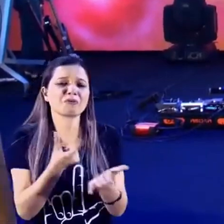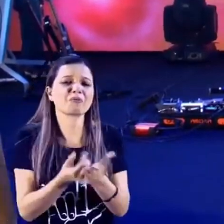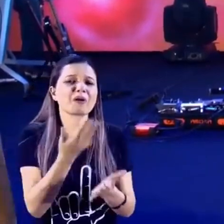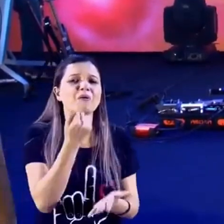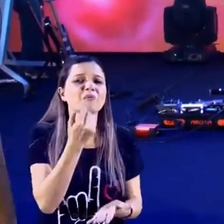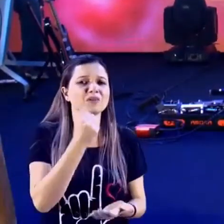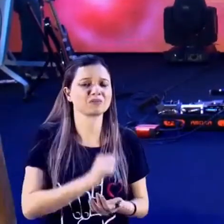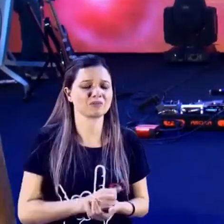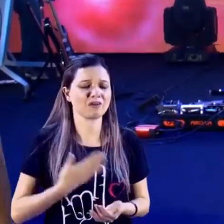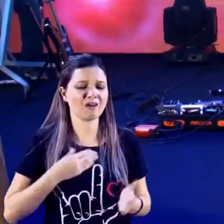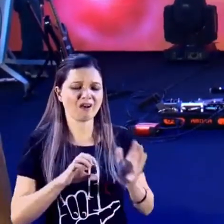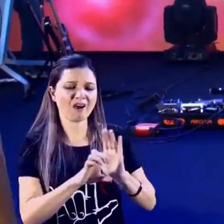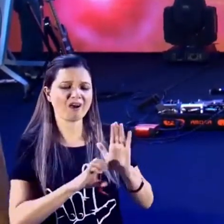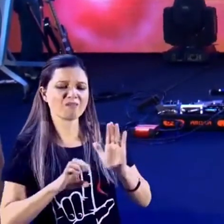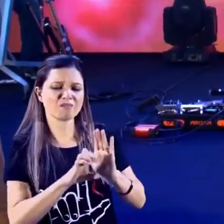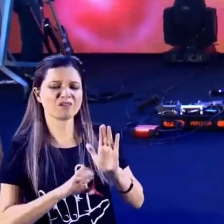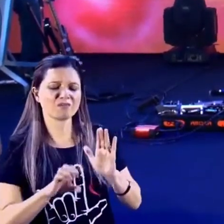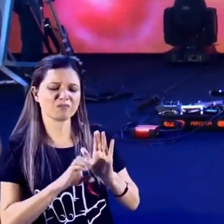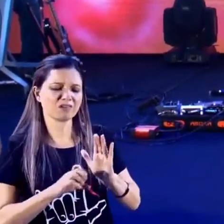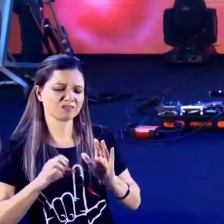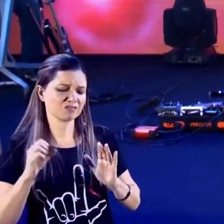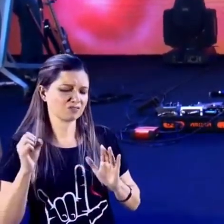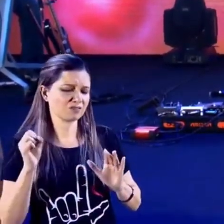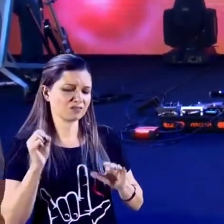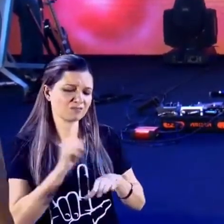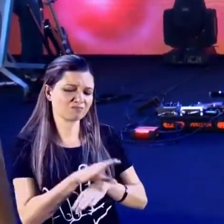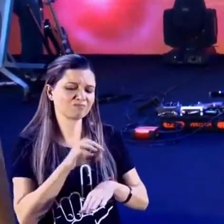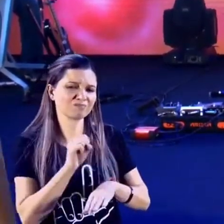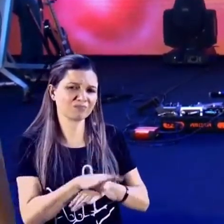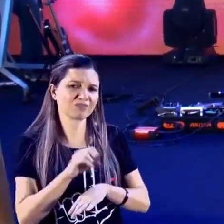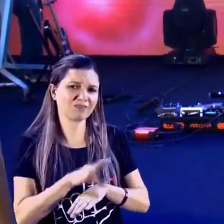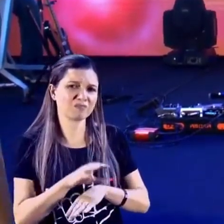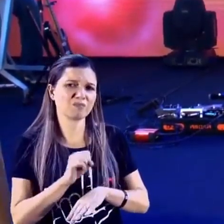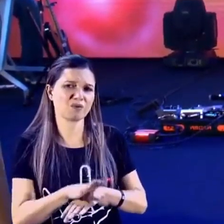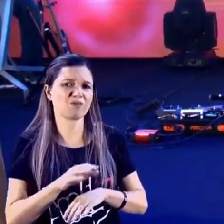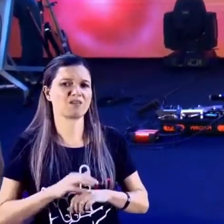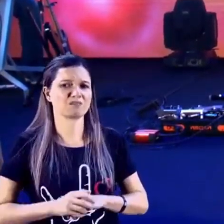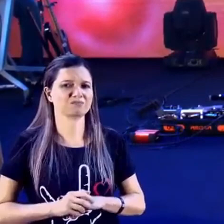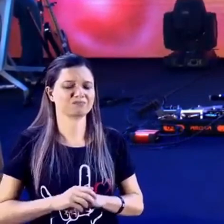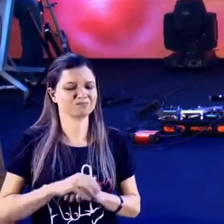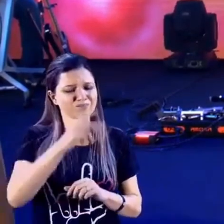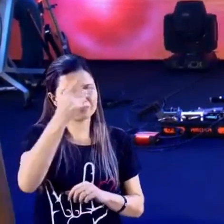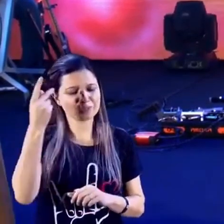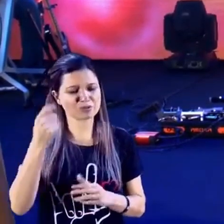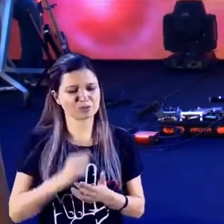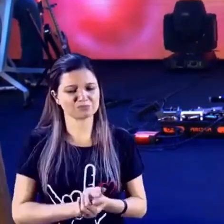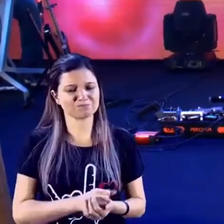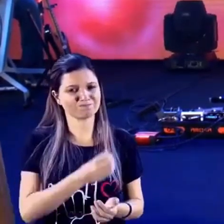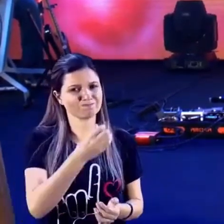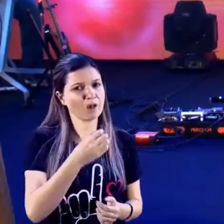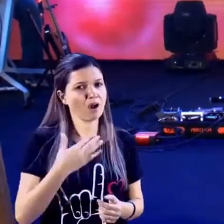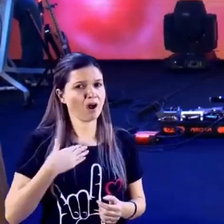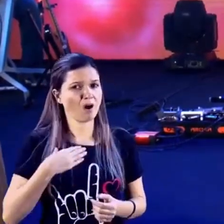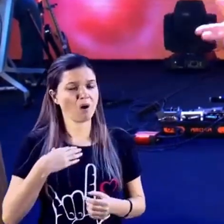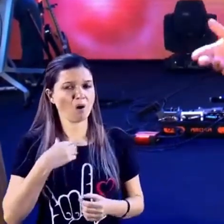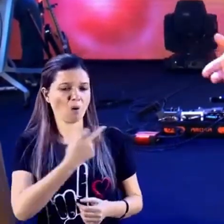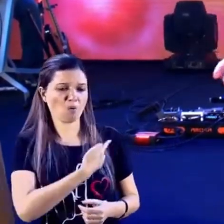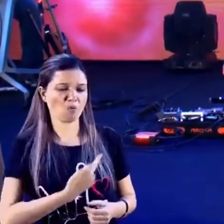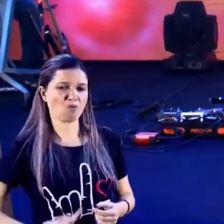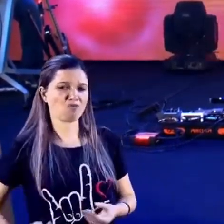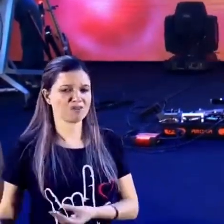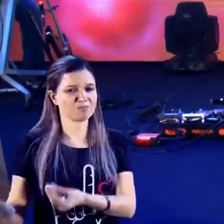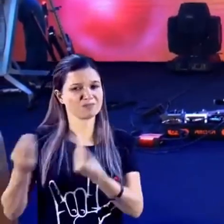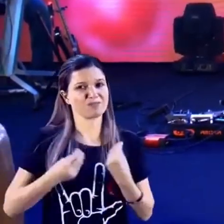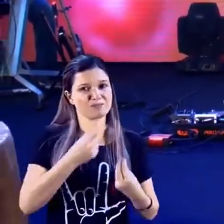A minha empresa, pastor Ciro, eu tive que dispensar todos os meus funcionários, não sei como é que eu vou voltar. Os 600 reais que o governo deu já está acabando,